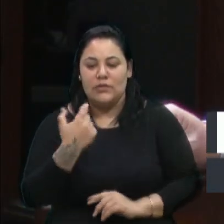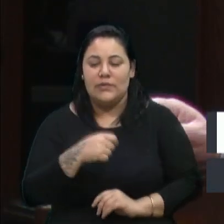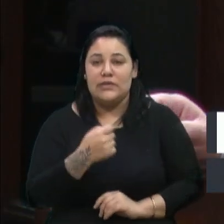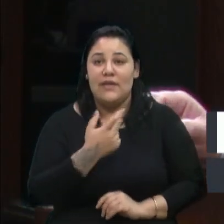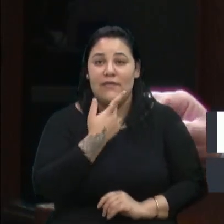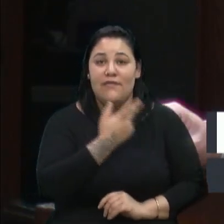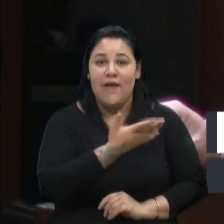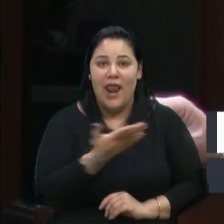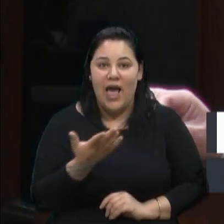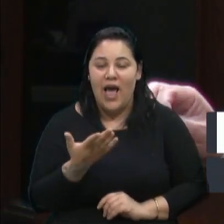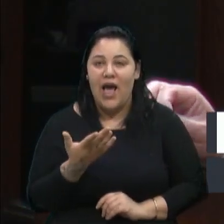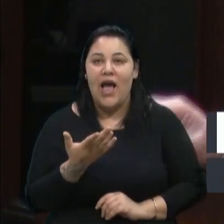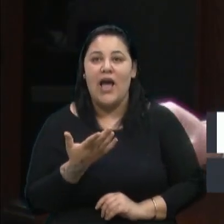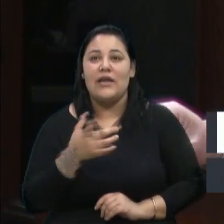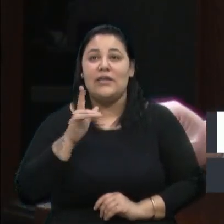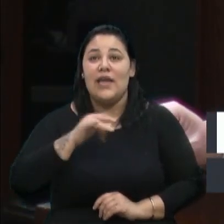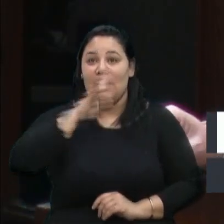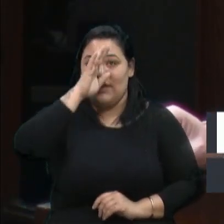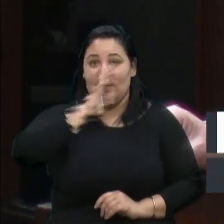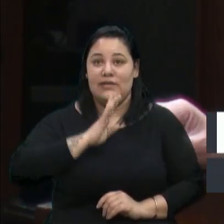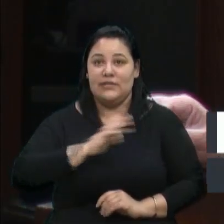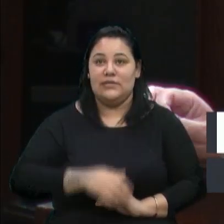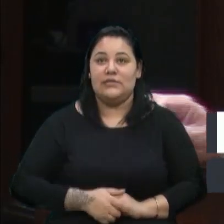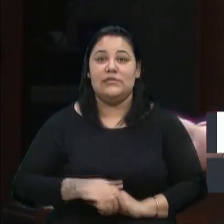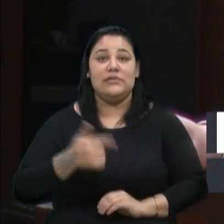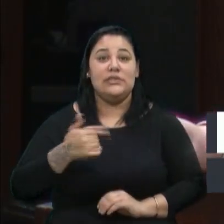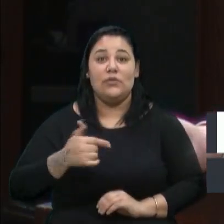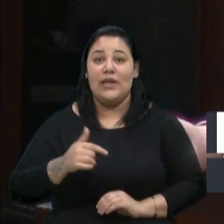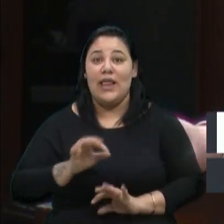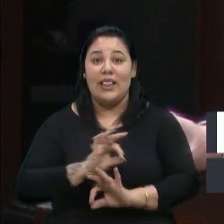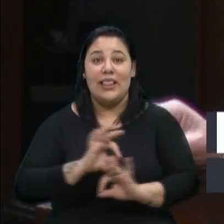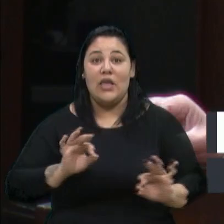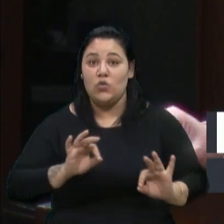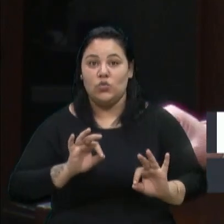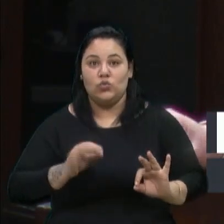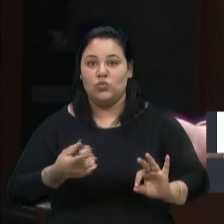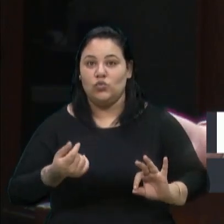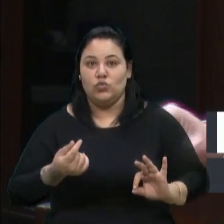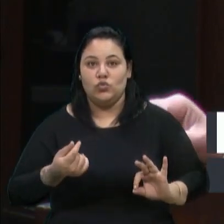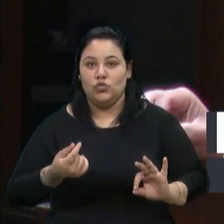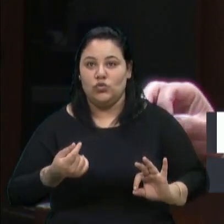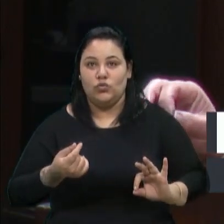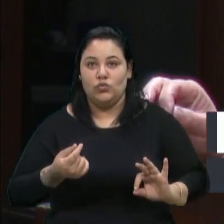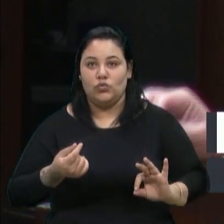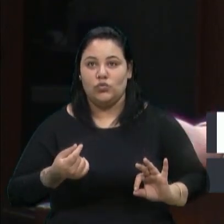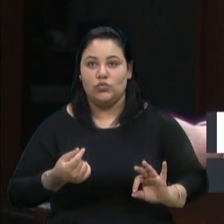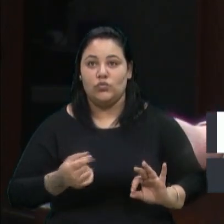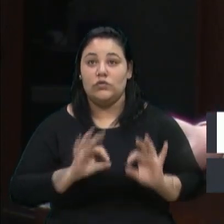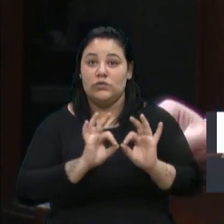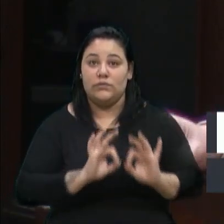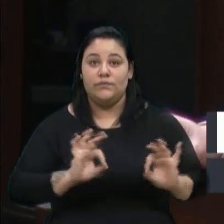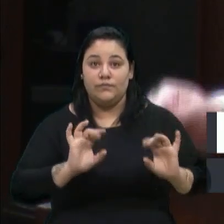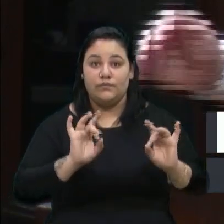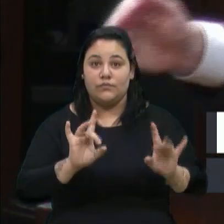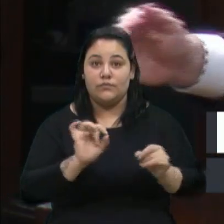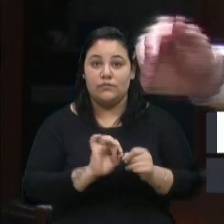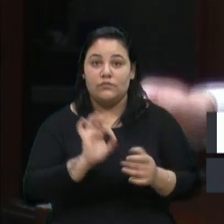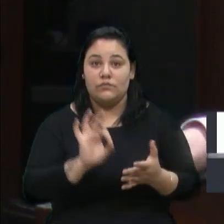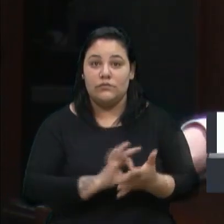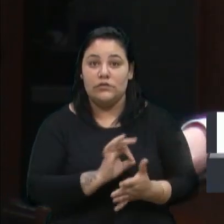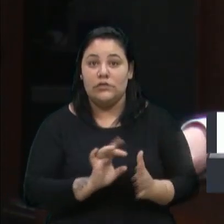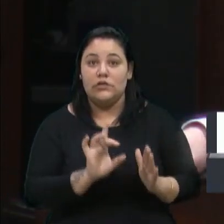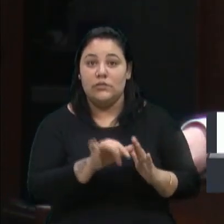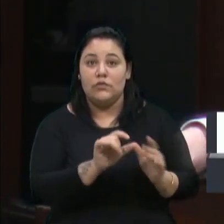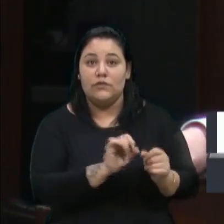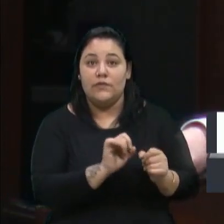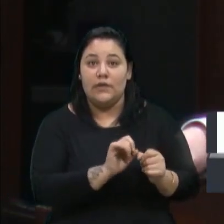isto é de forma gratuita, não tem nenhum custo para isso, simplesmente se cadastra e depois se